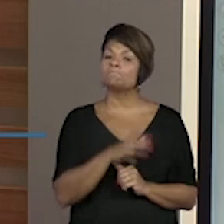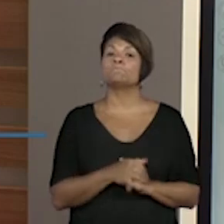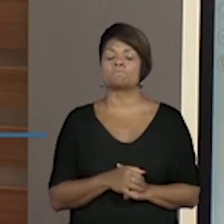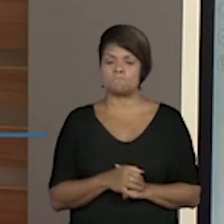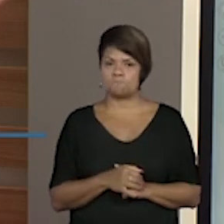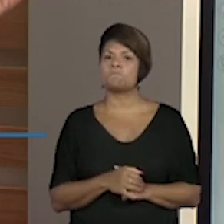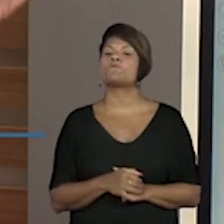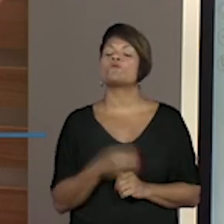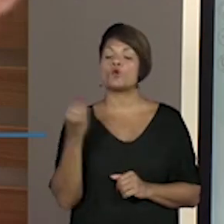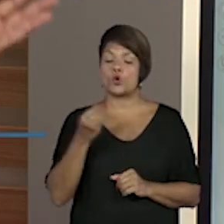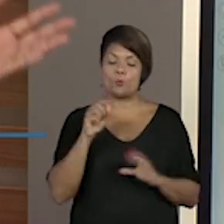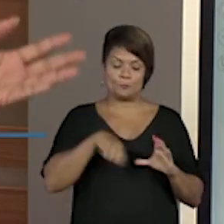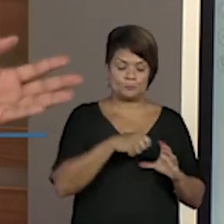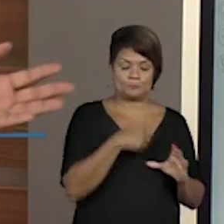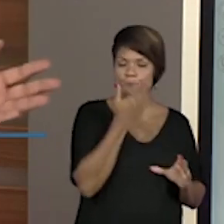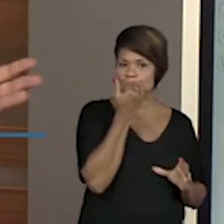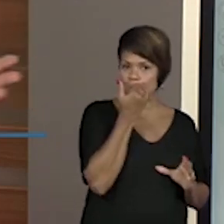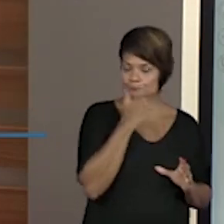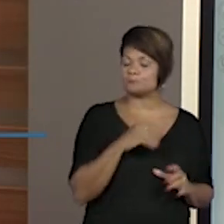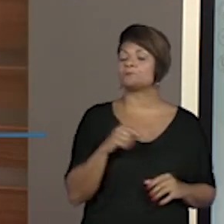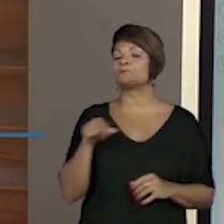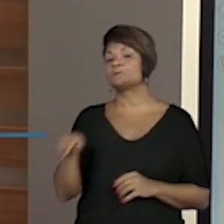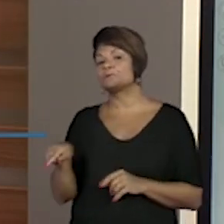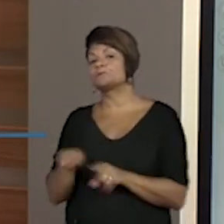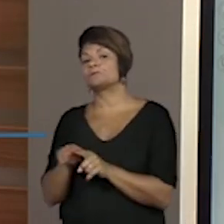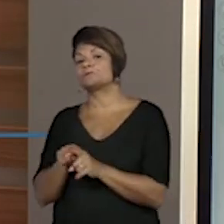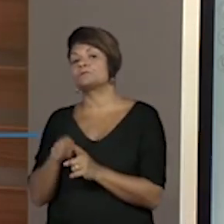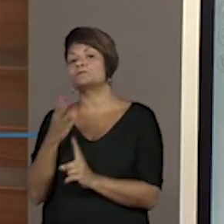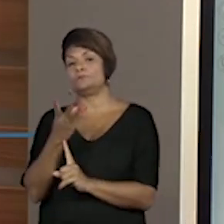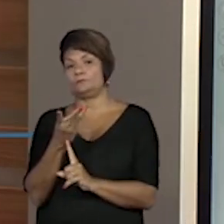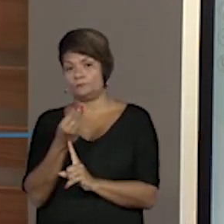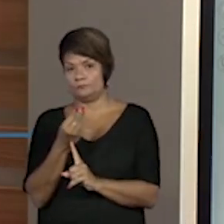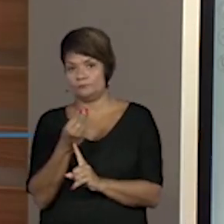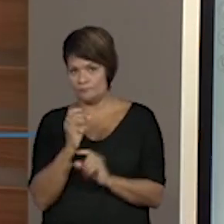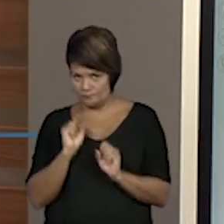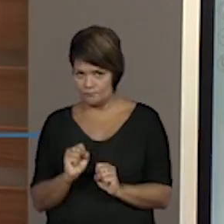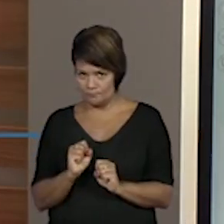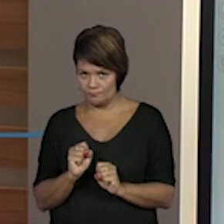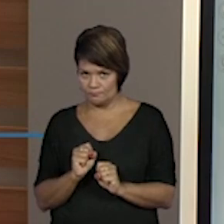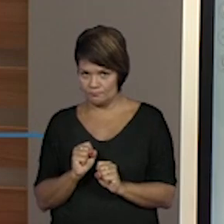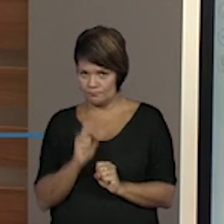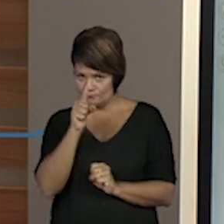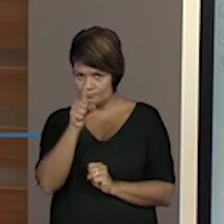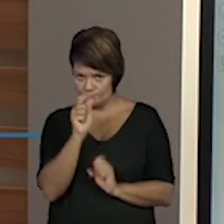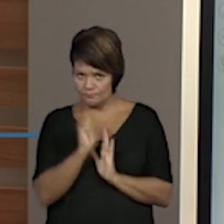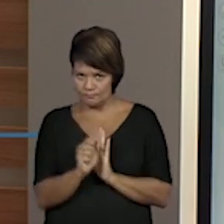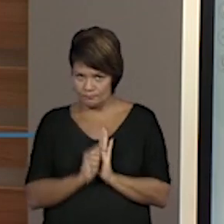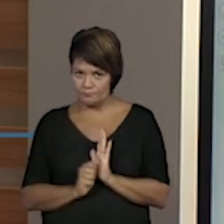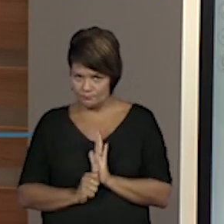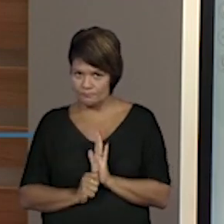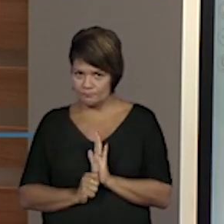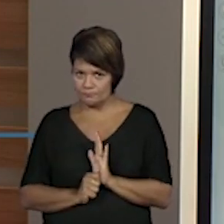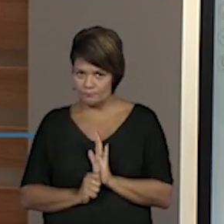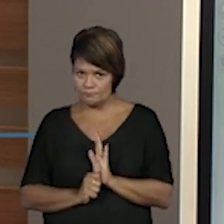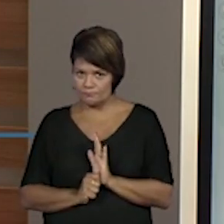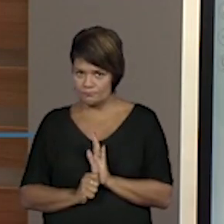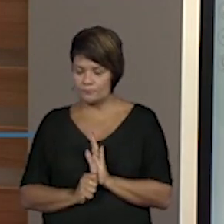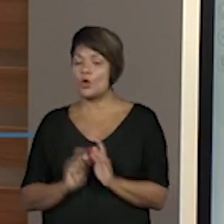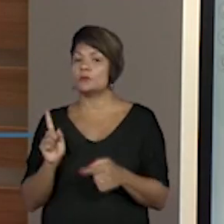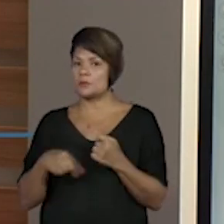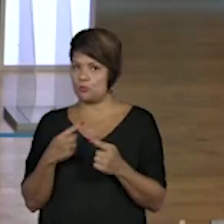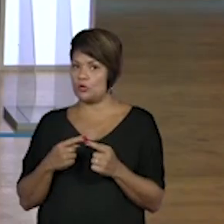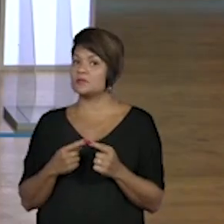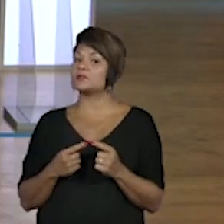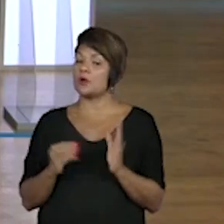movimentos na culinária e na arte. Posso contar com vocês? Vocês vão acabar nos marcando aí para a gente saber se vocês fizeram ou não?